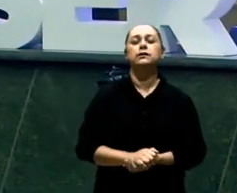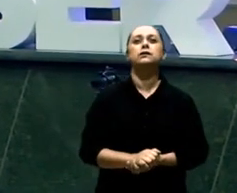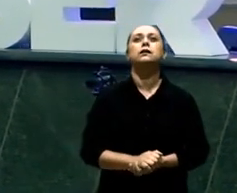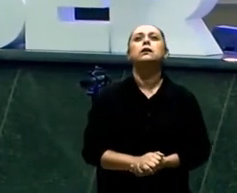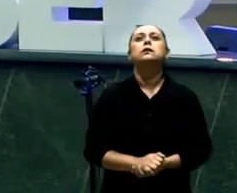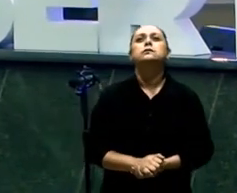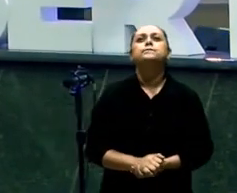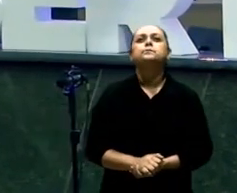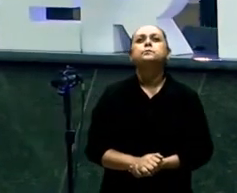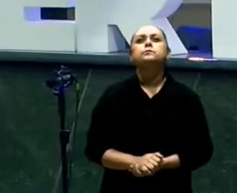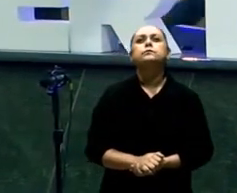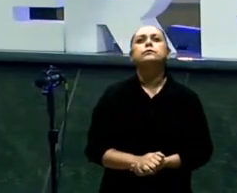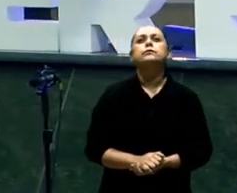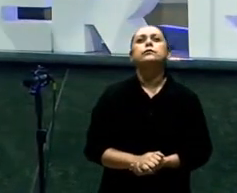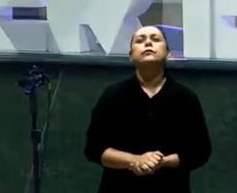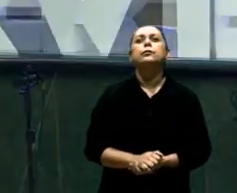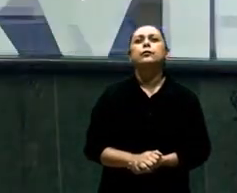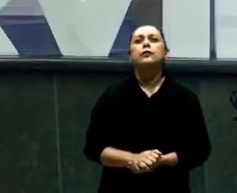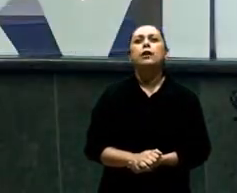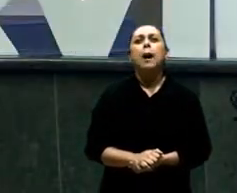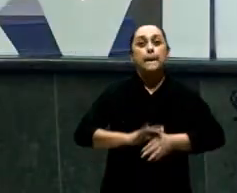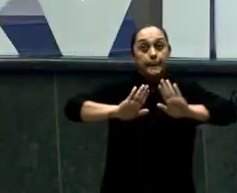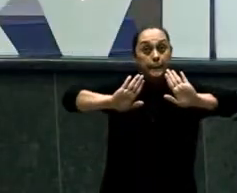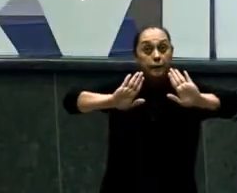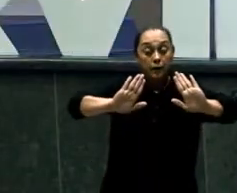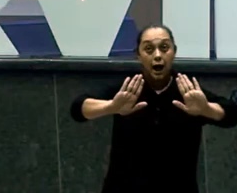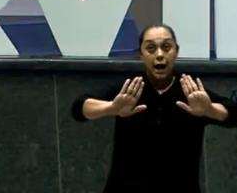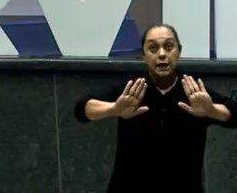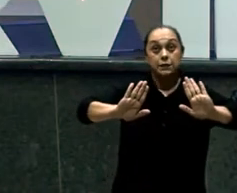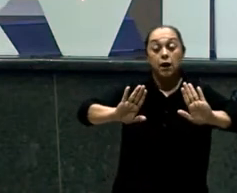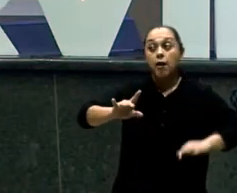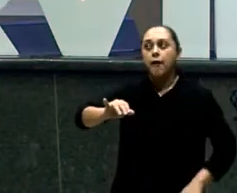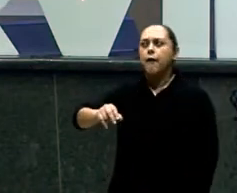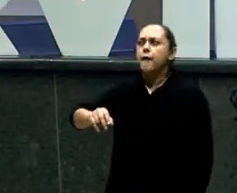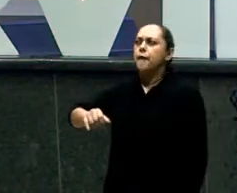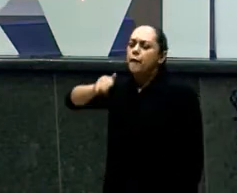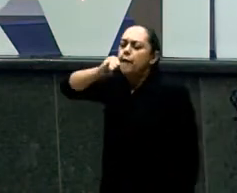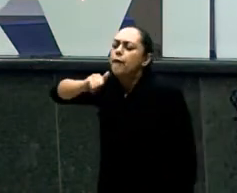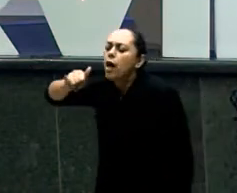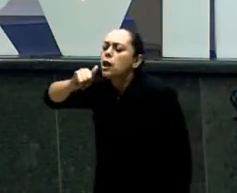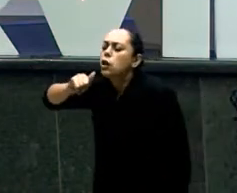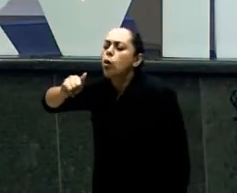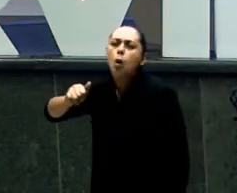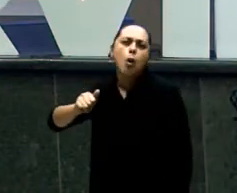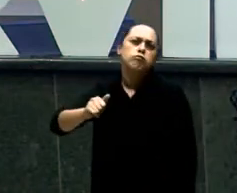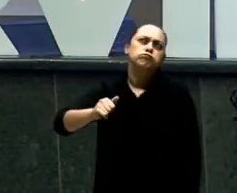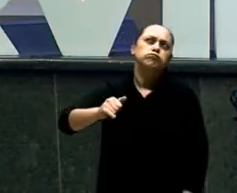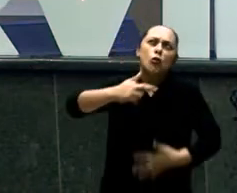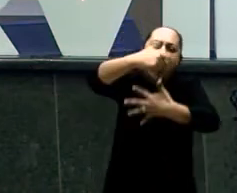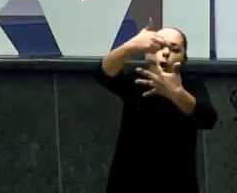Só que ele te elogiou Você ficou Tão iludido E foi lá Só que no dia Que você passar mal